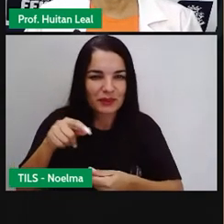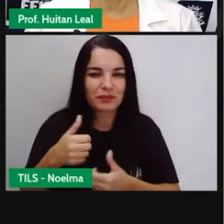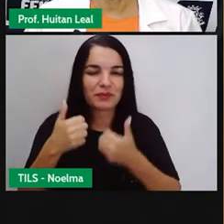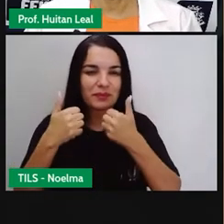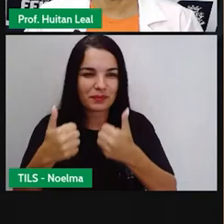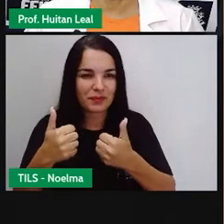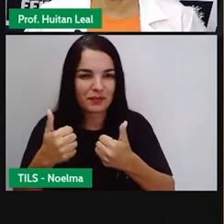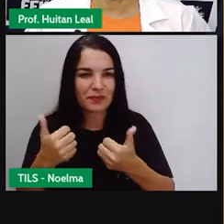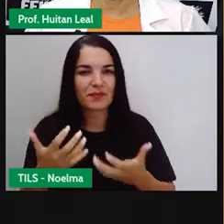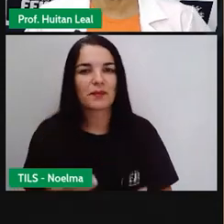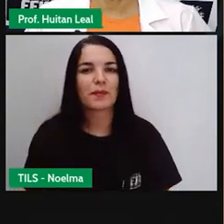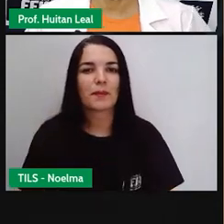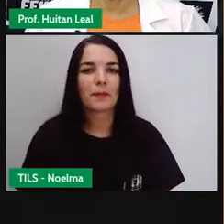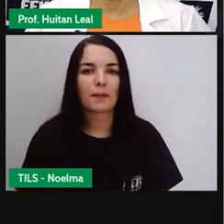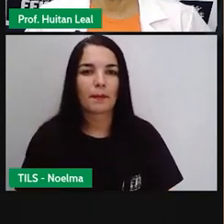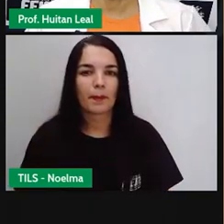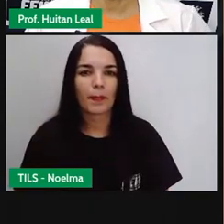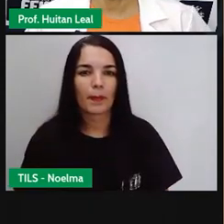tiremos algumas conclusões?